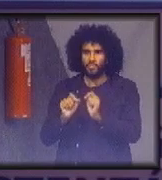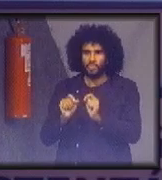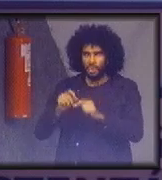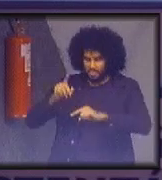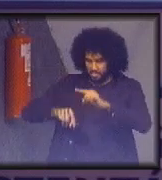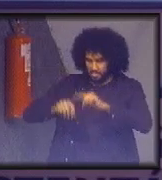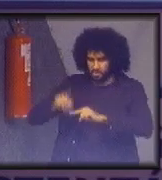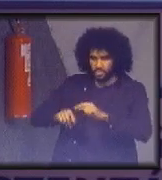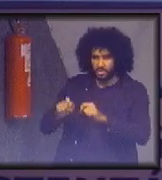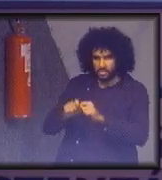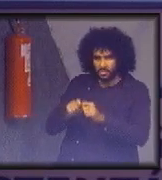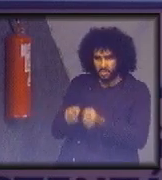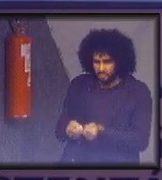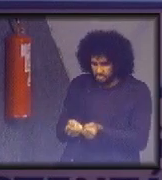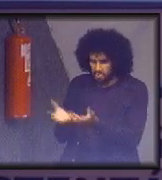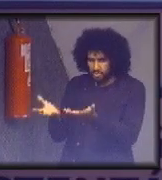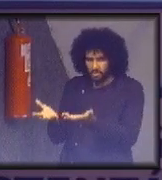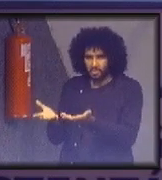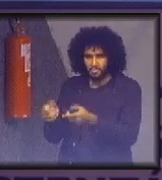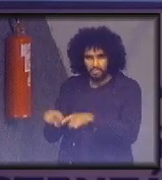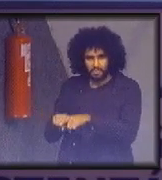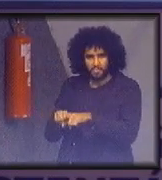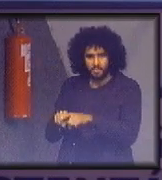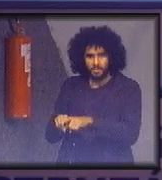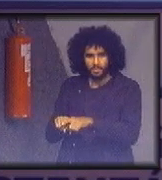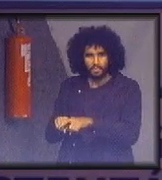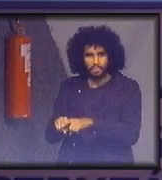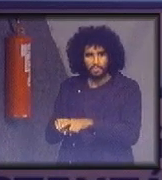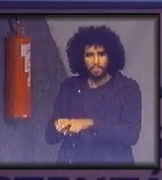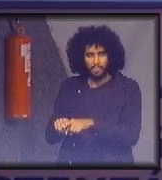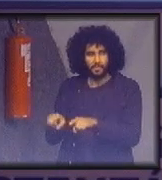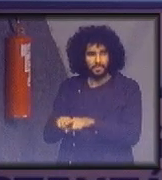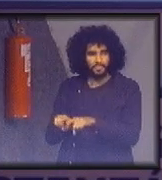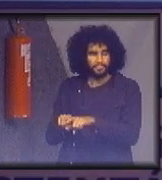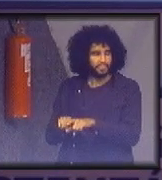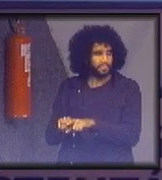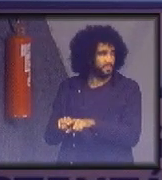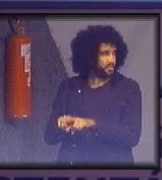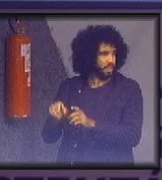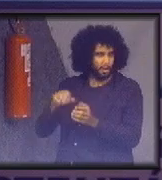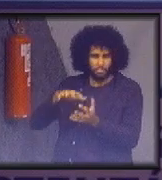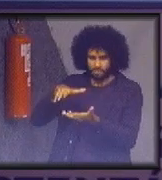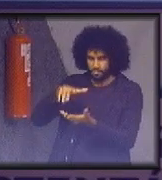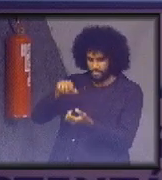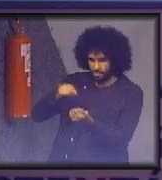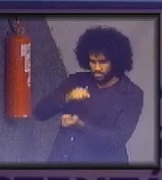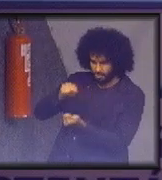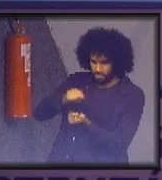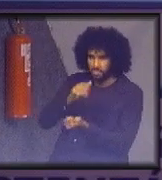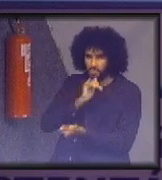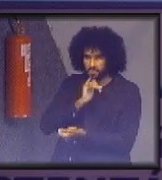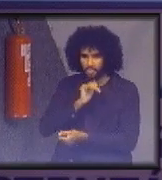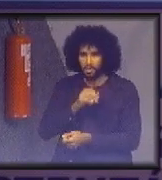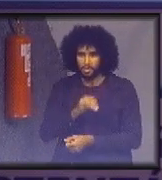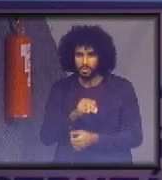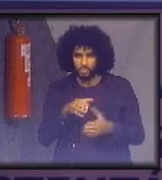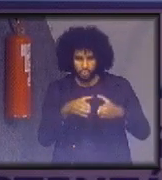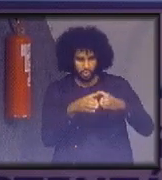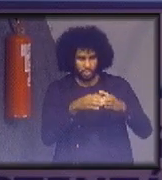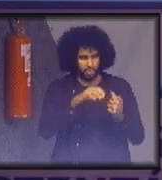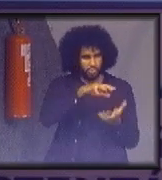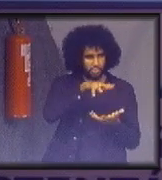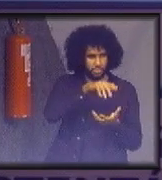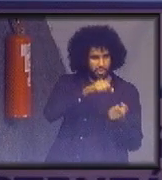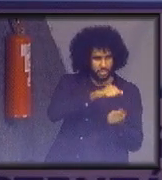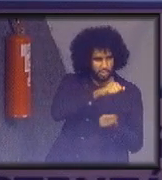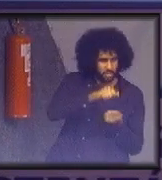para multiplicar os temas do consumo consciente e a sustentabilidade. Então, por exemplo, se o núcleo socioambiental hoje existente for tomado